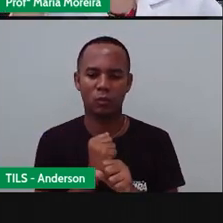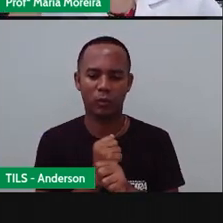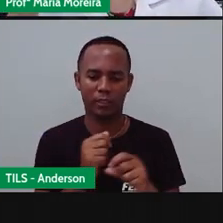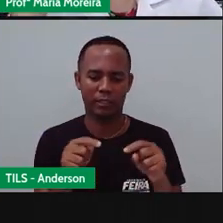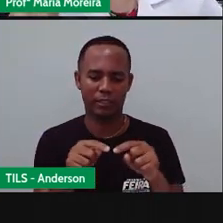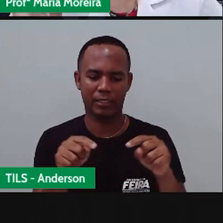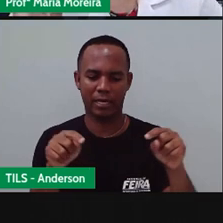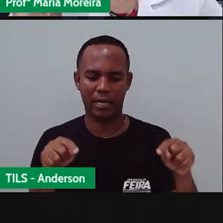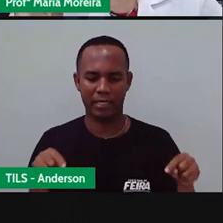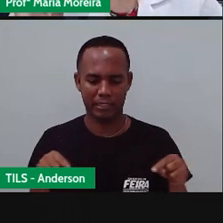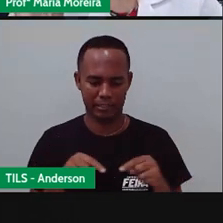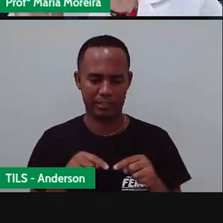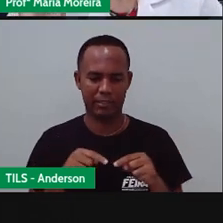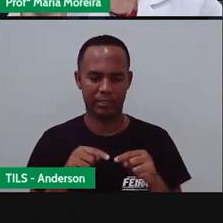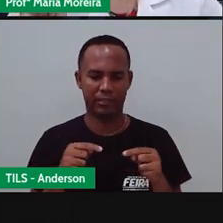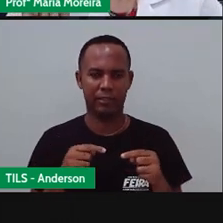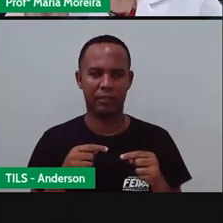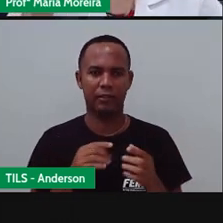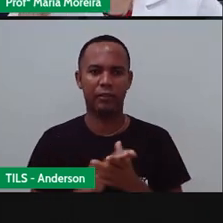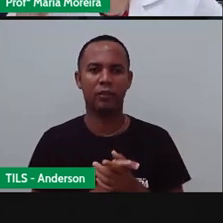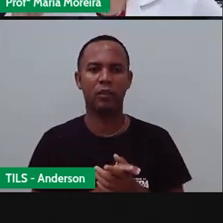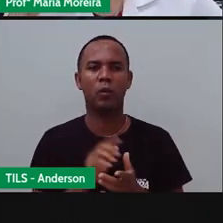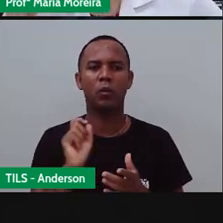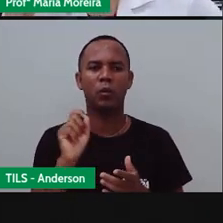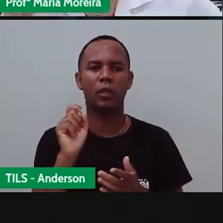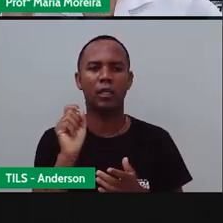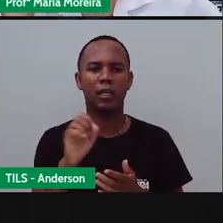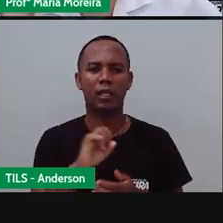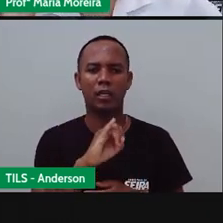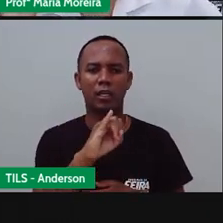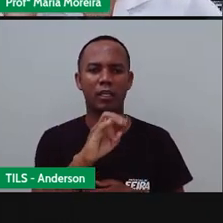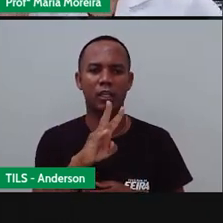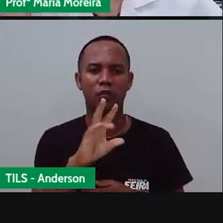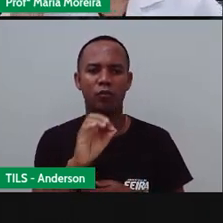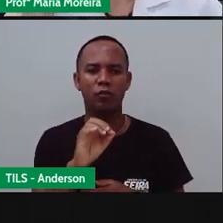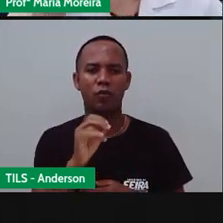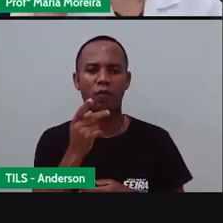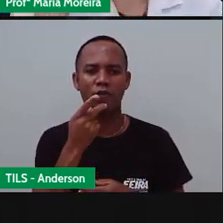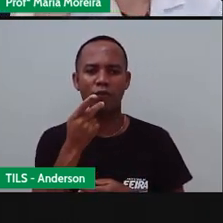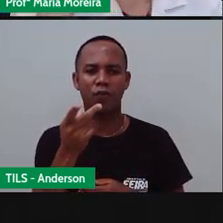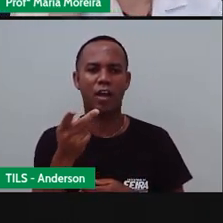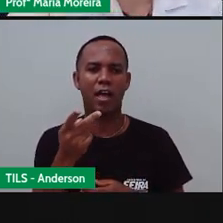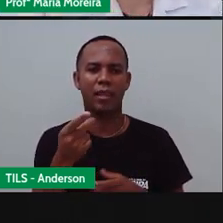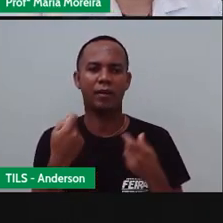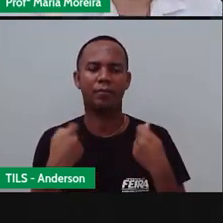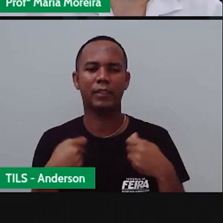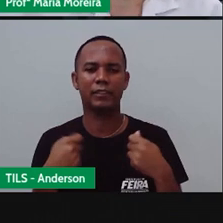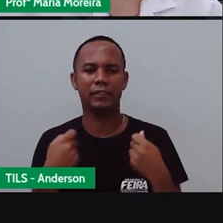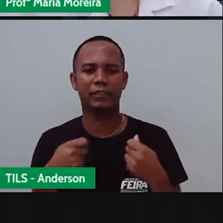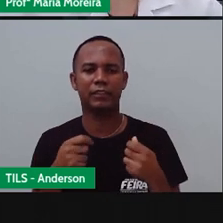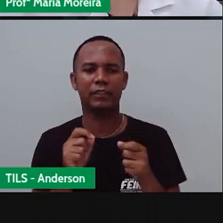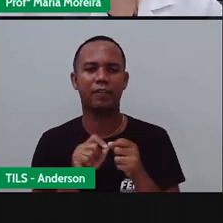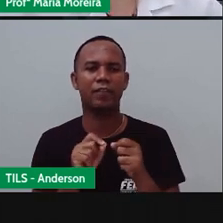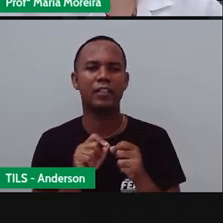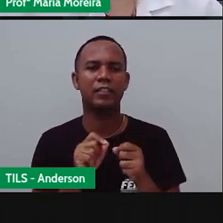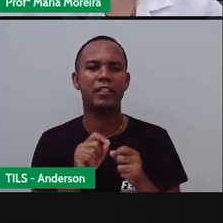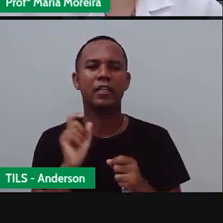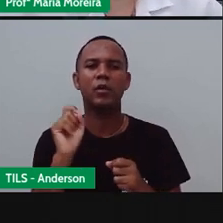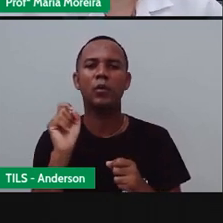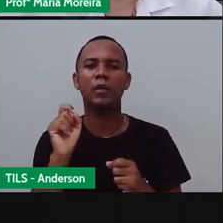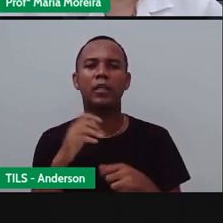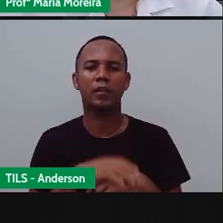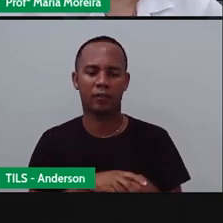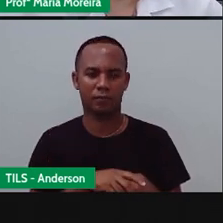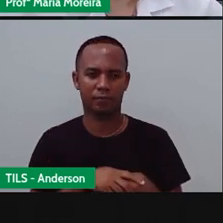caixa com janelinha Né? O que Ivo diz Que precisa fazer? O que foi que Ivo disse Que ele